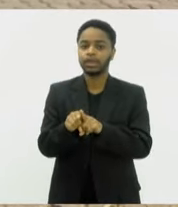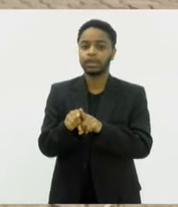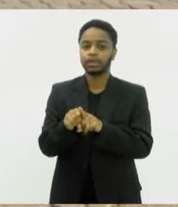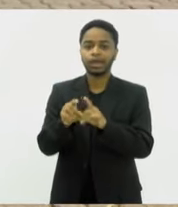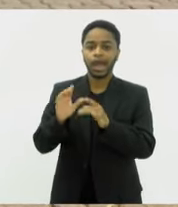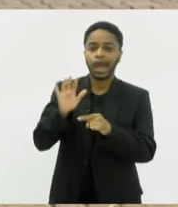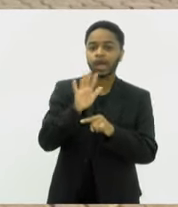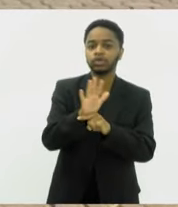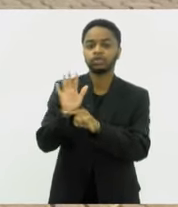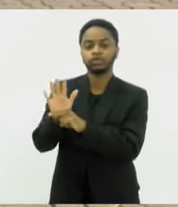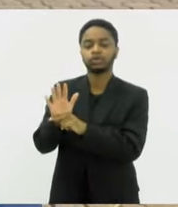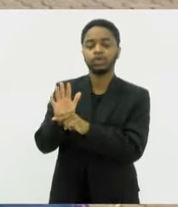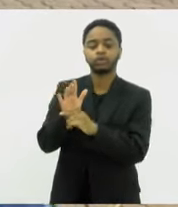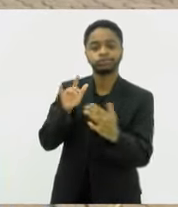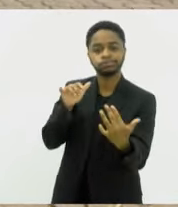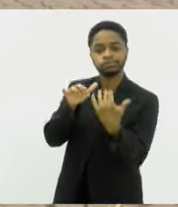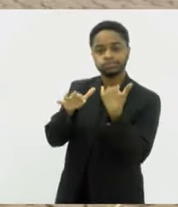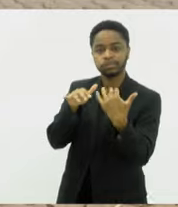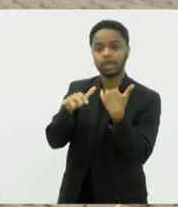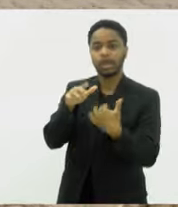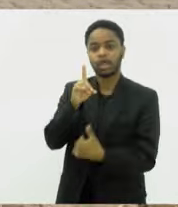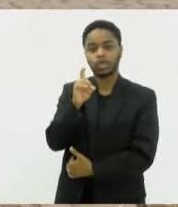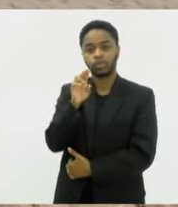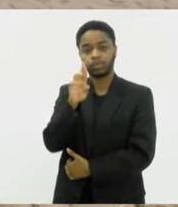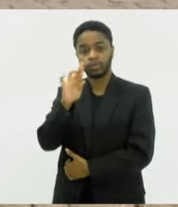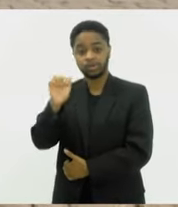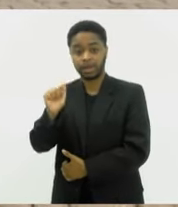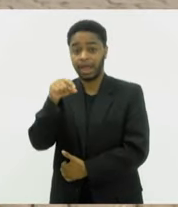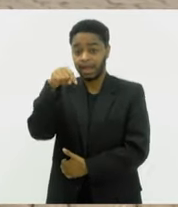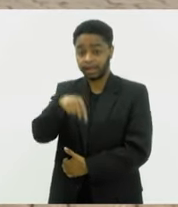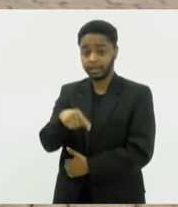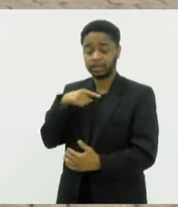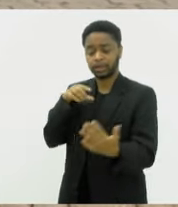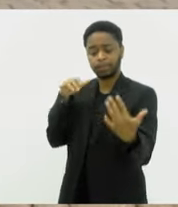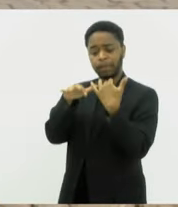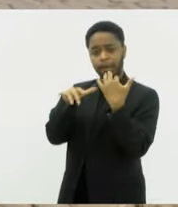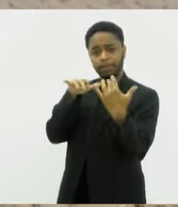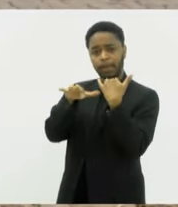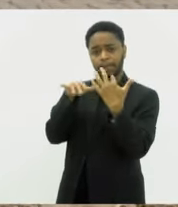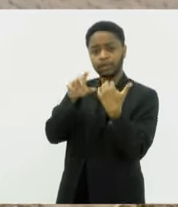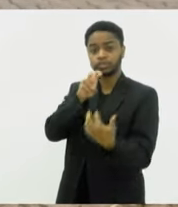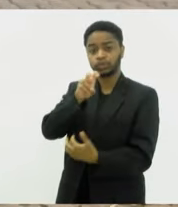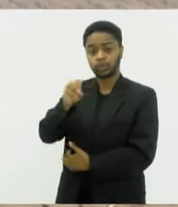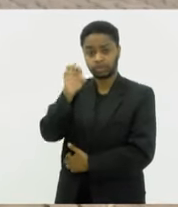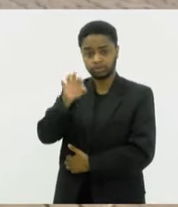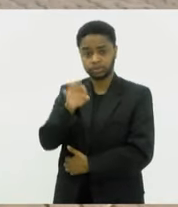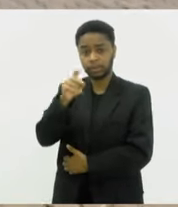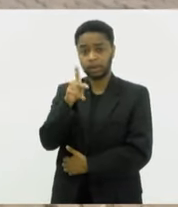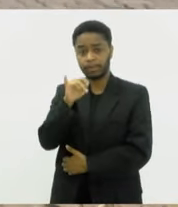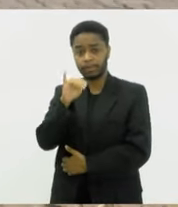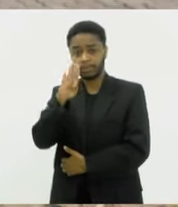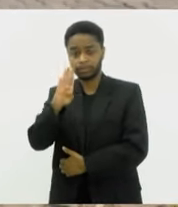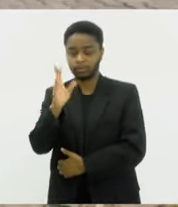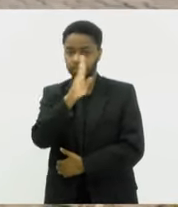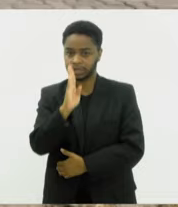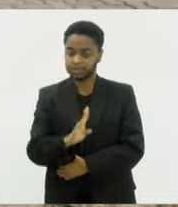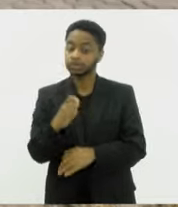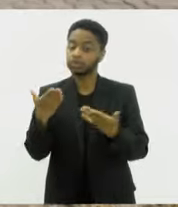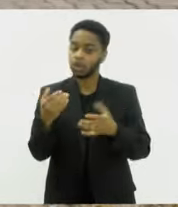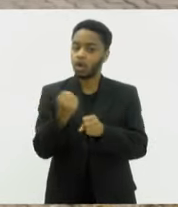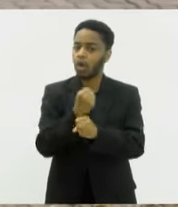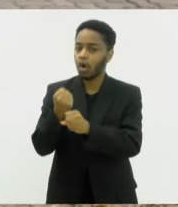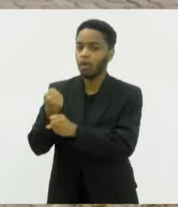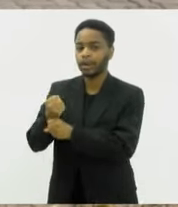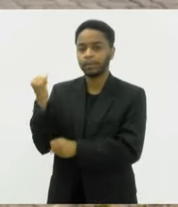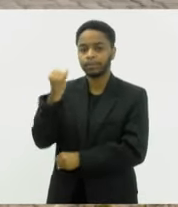do país. Pela Dutra, atrás de mim, está passando 50% do pico do país e essa obra é vital para que essa riqueza